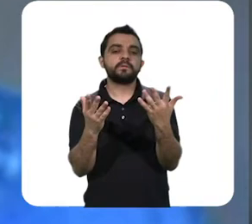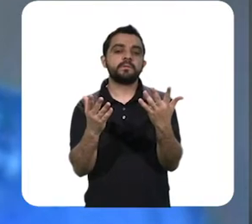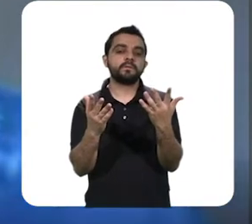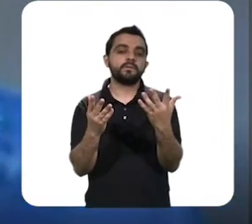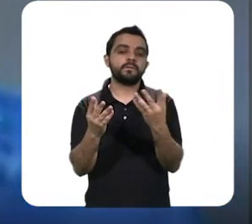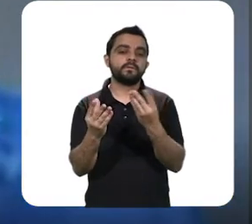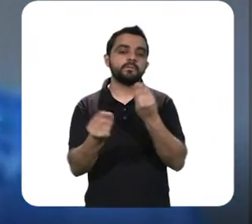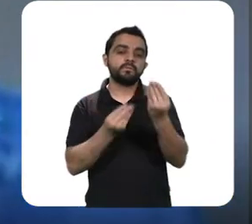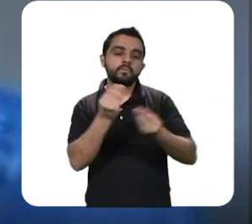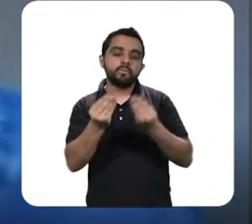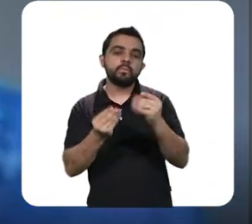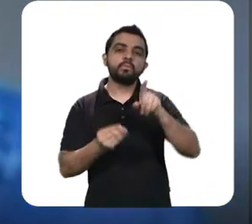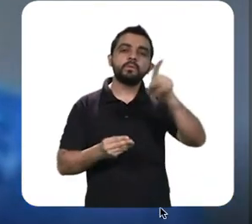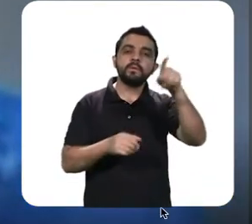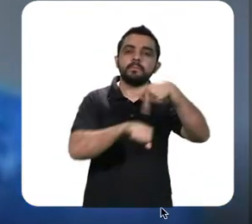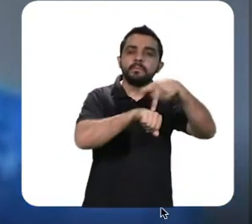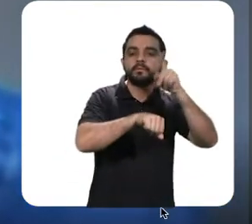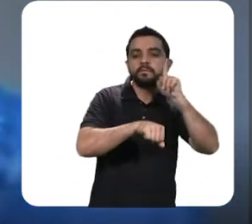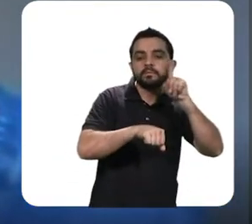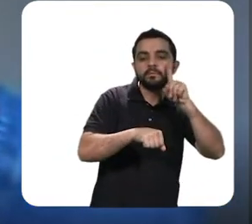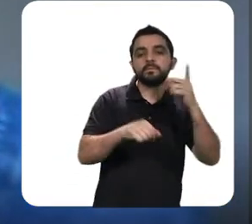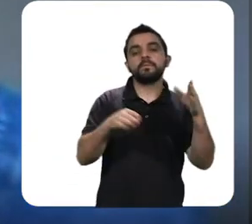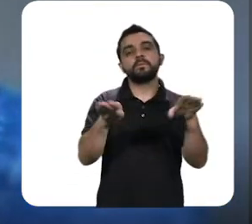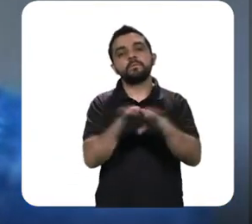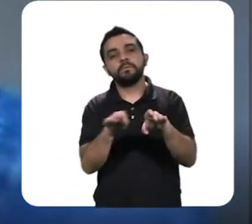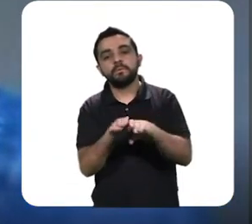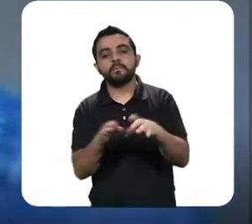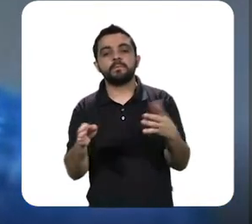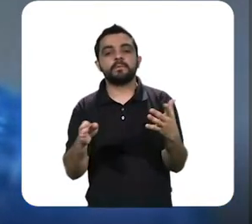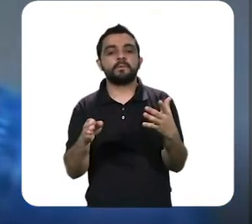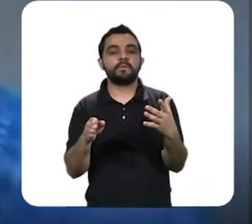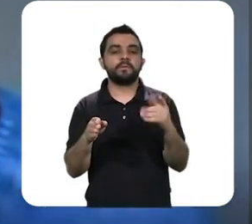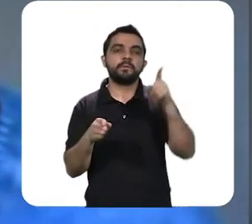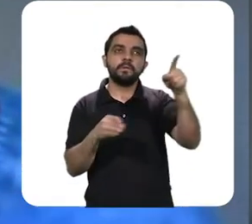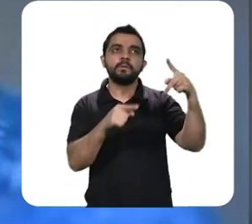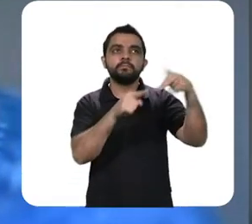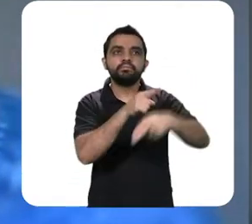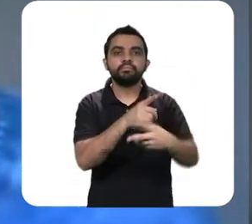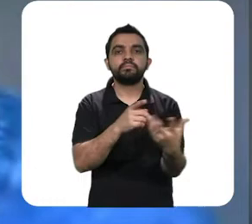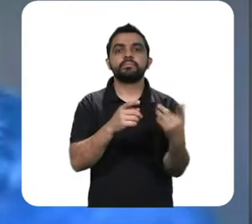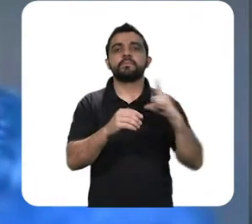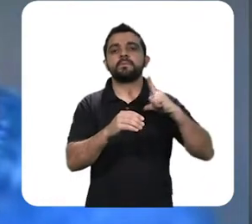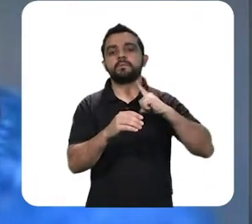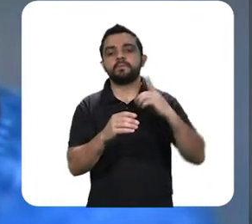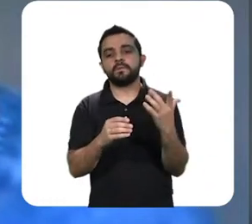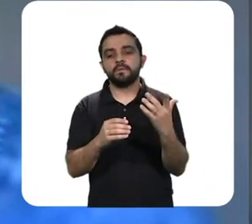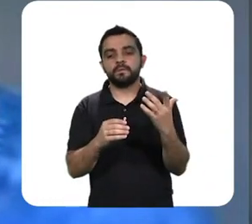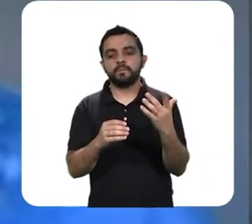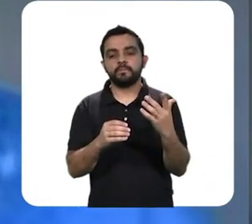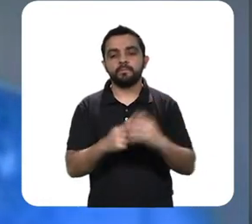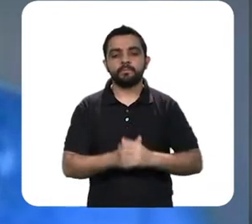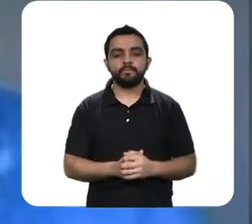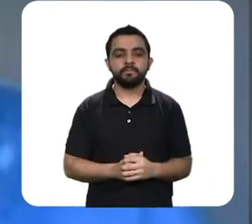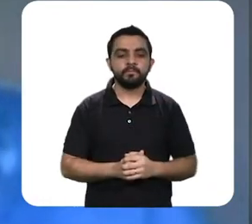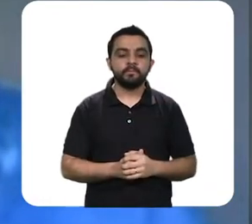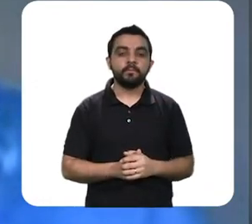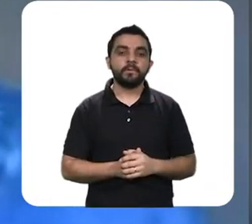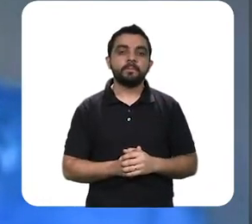algumas análises nos Estados Unidos, estão colocando uma possível reflexão forte lá,